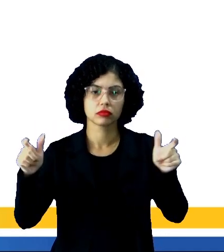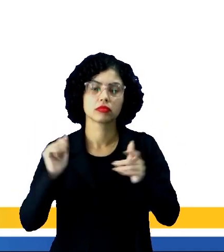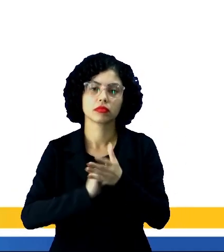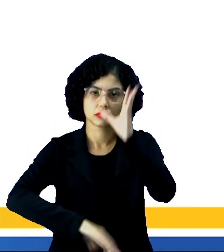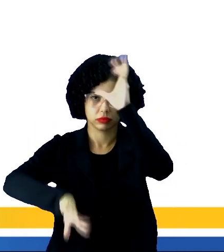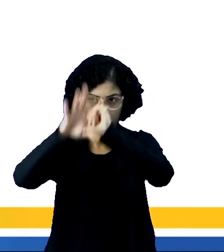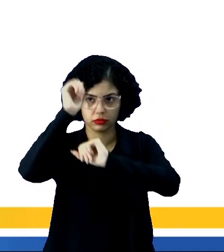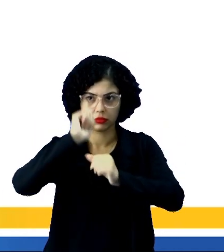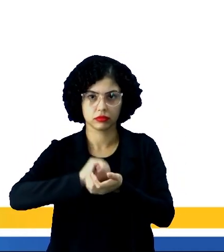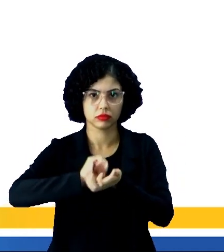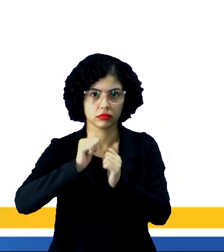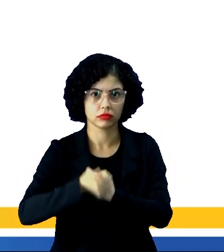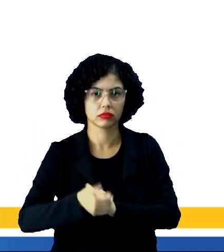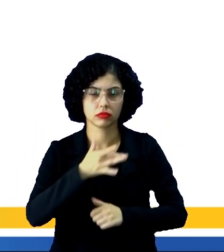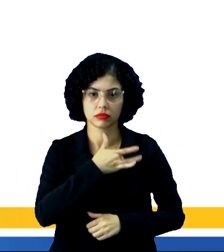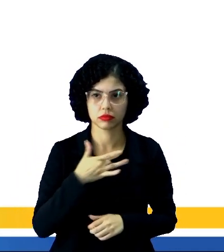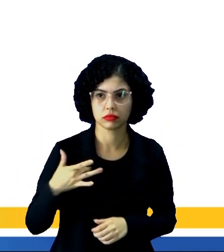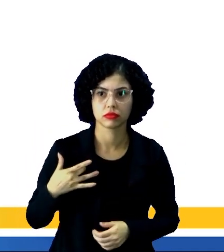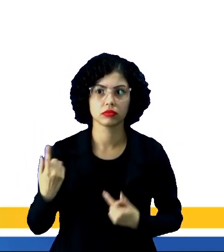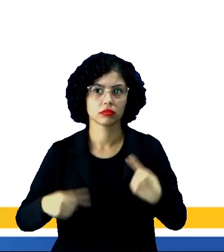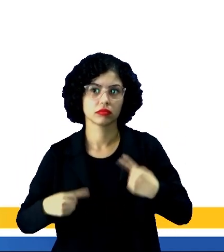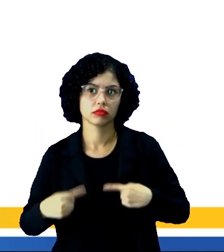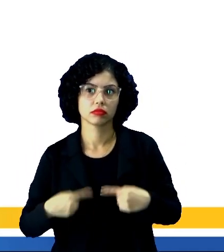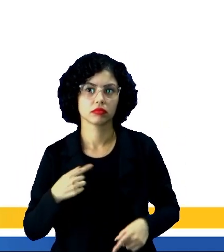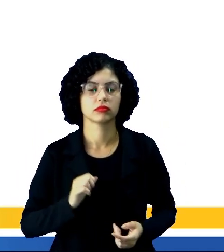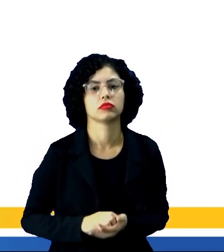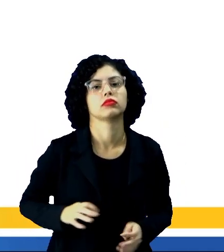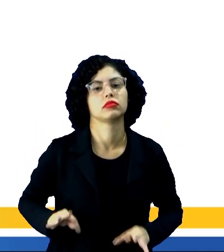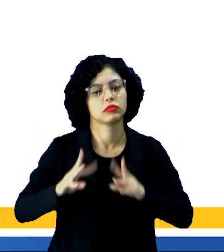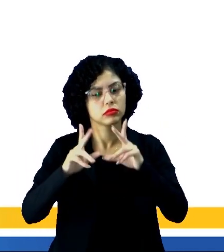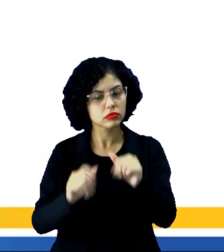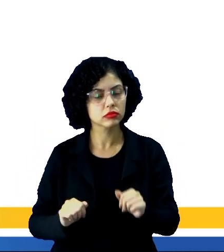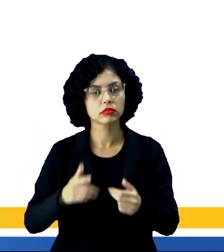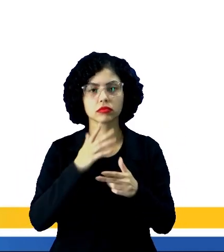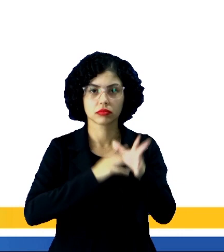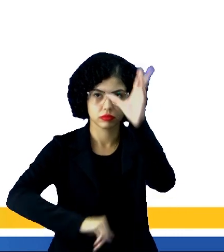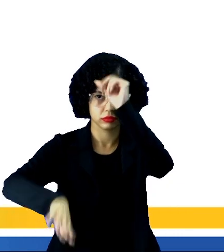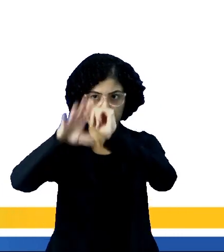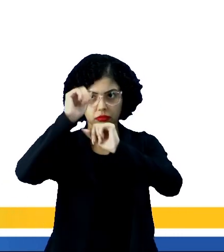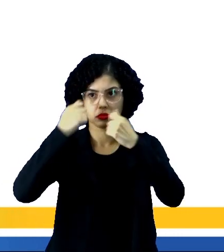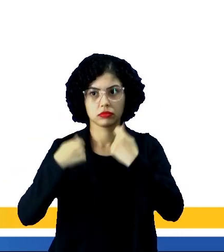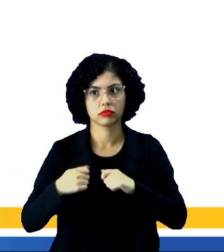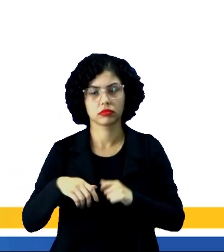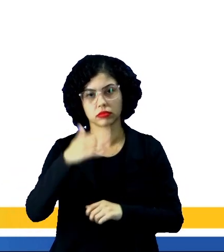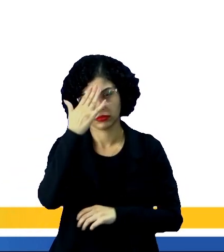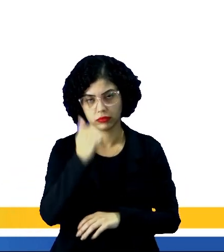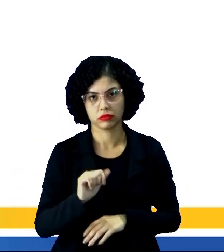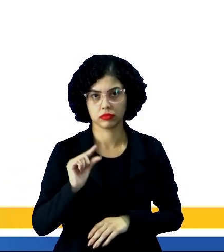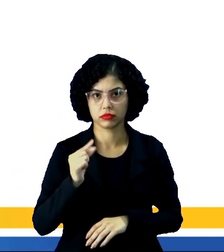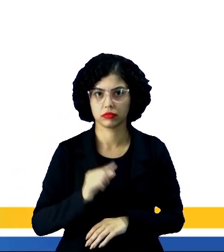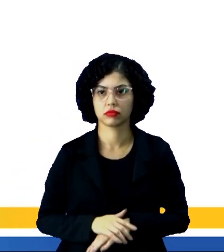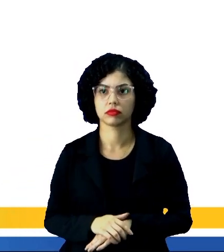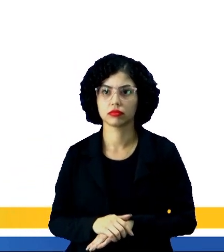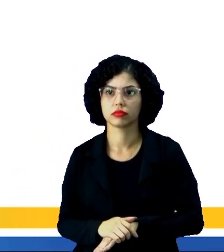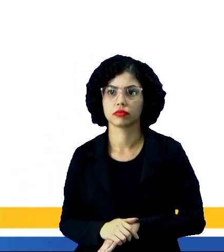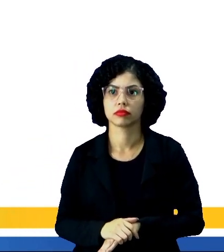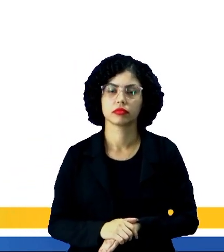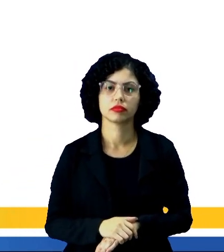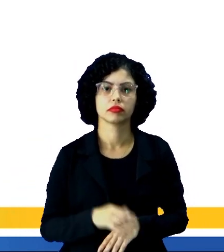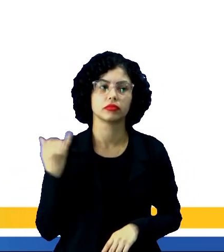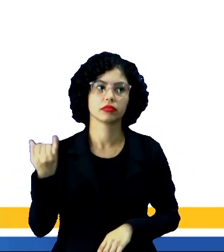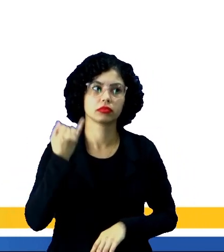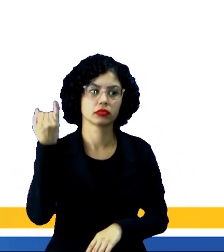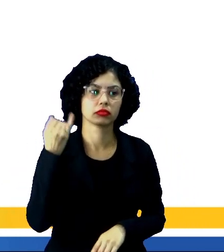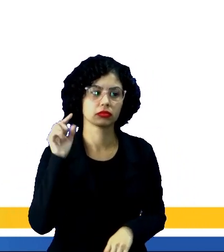conhecimento, seja no esporte, na saúde, na política, todo tipo de conhecimento nós devemos saber um pouco. Então, é